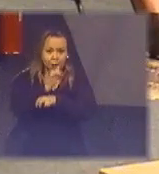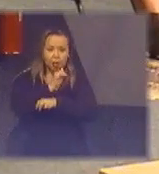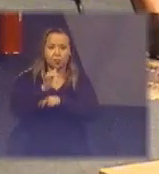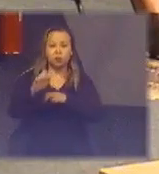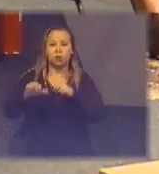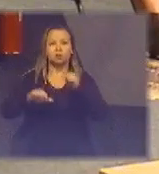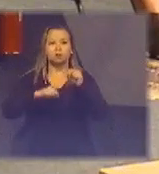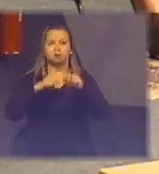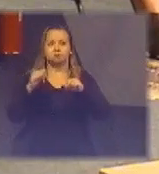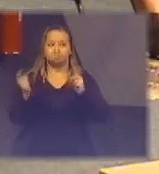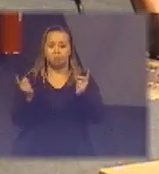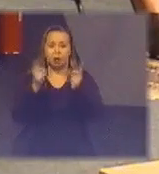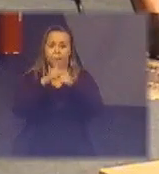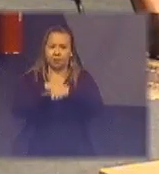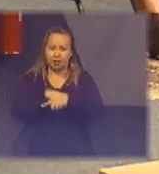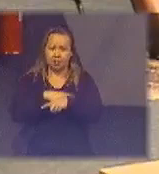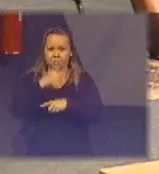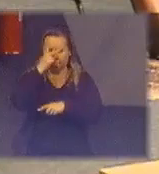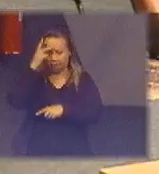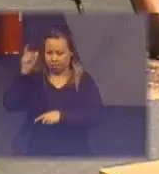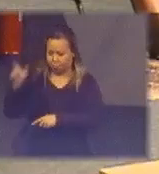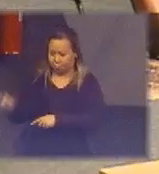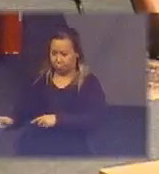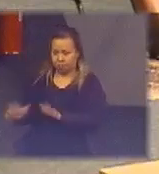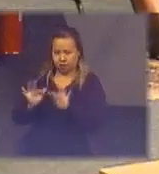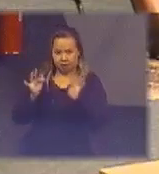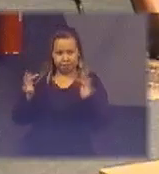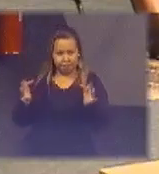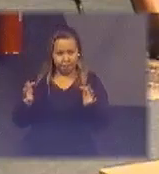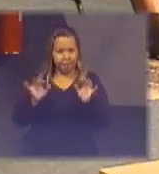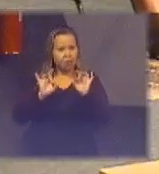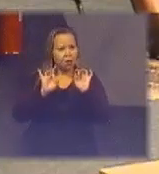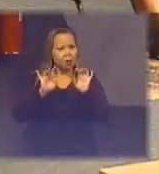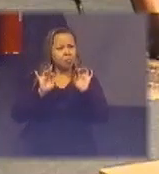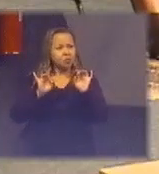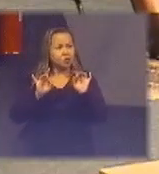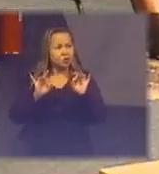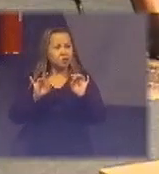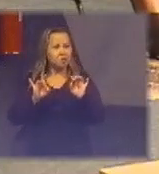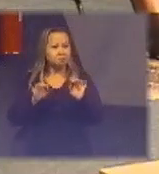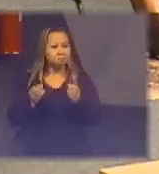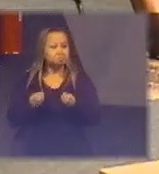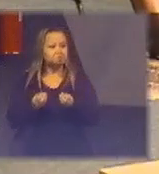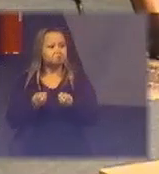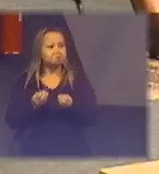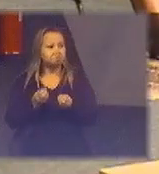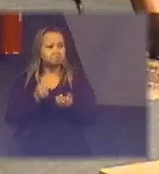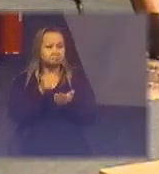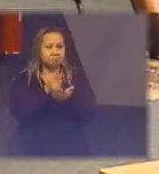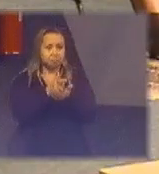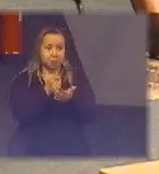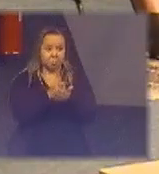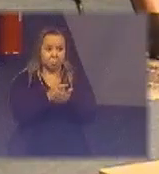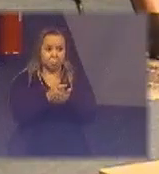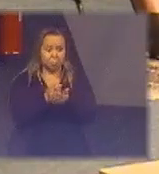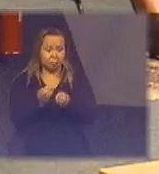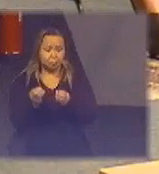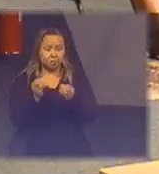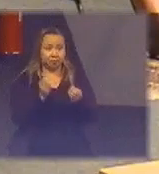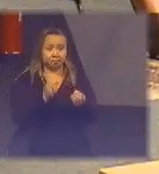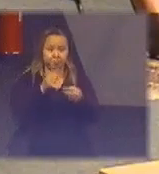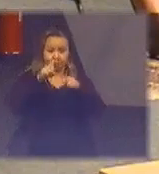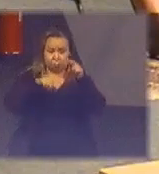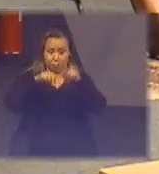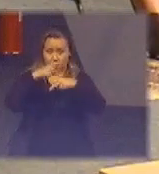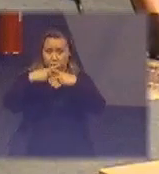pessoas físicas é que só cai lá o que já não presta mais você não vê cair lá produtos